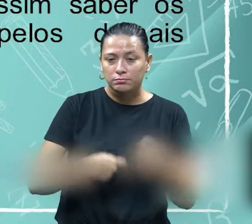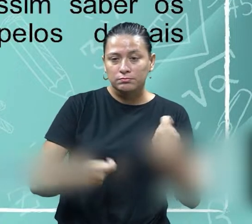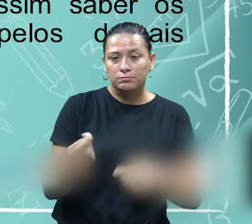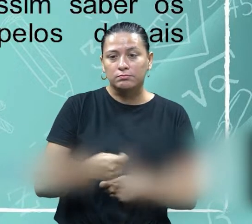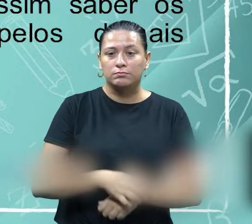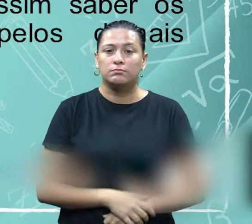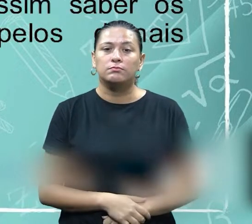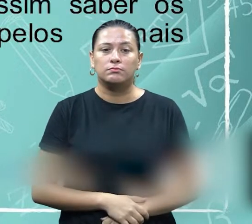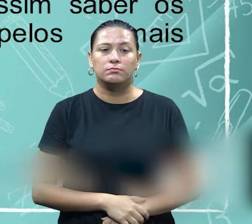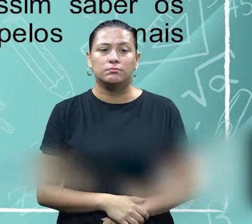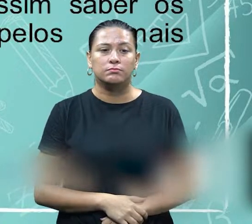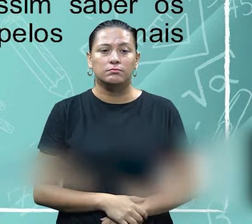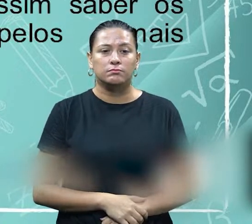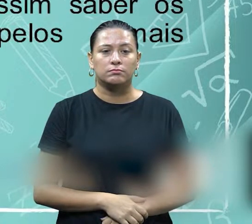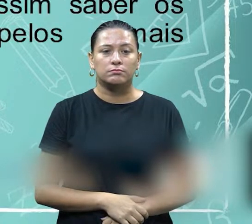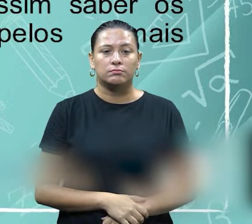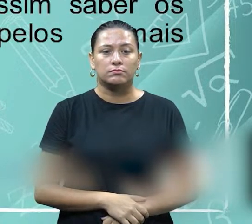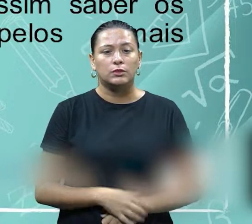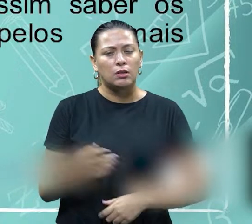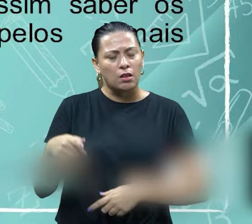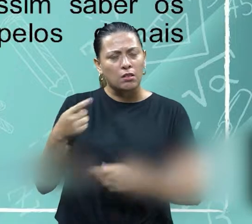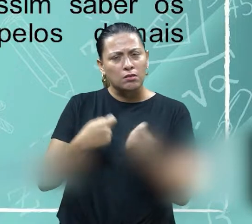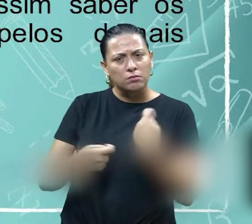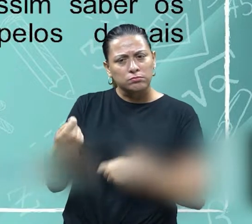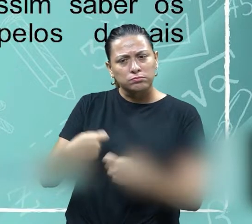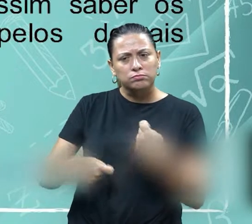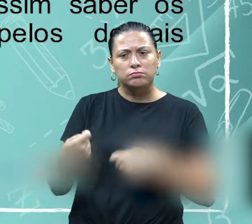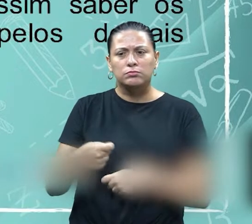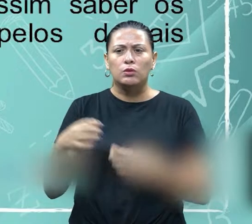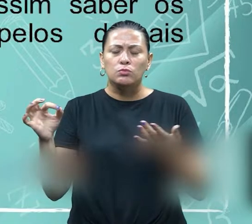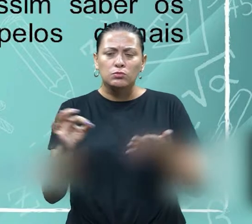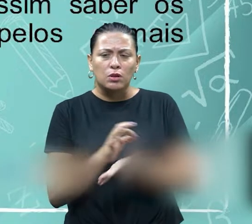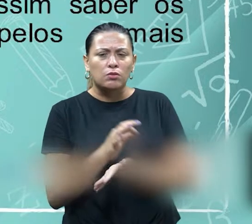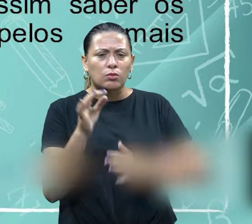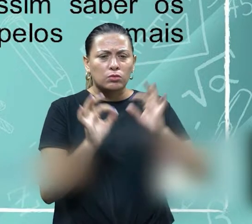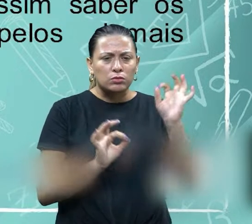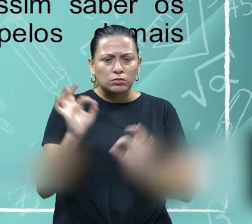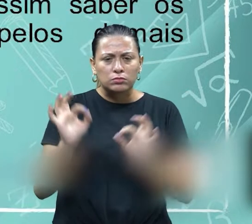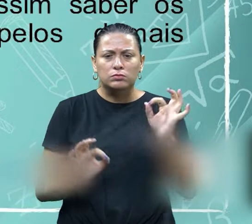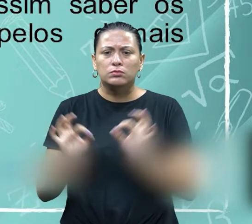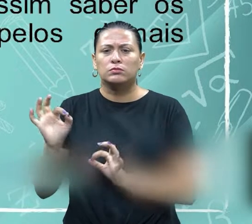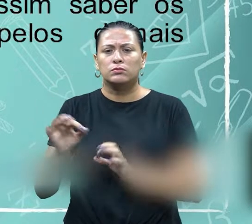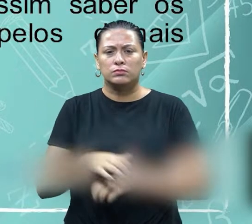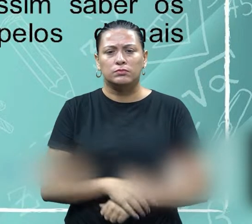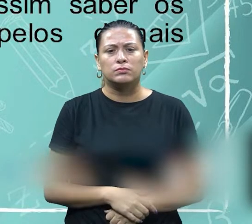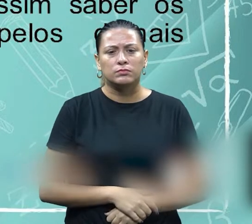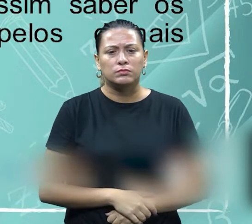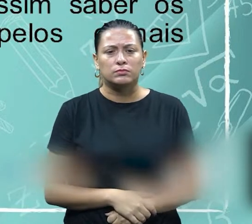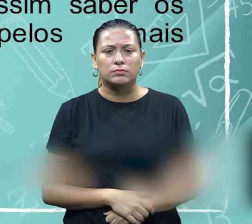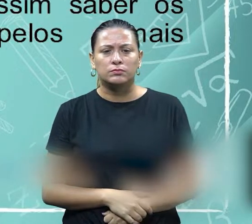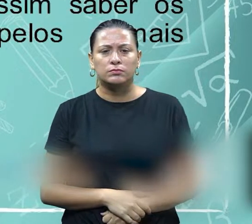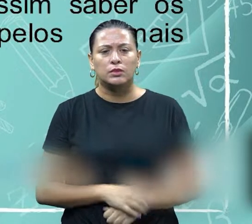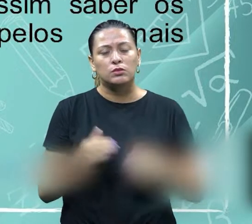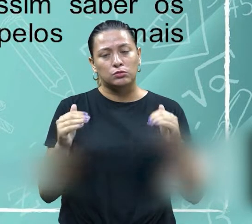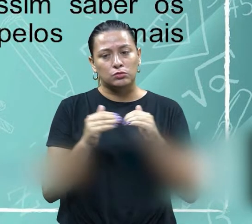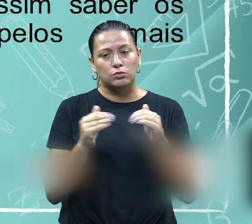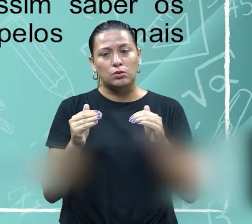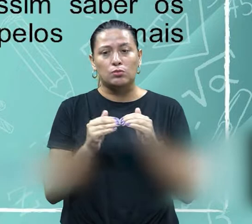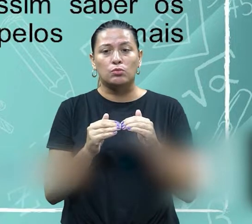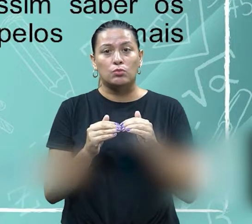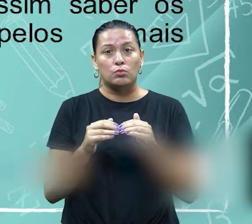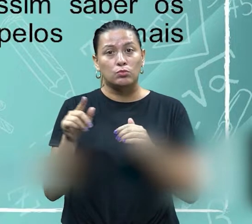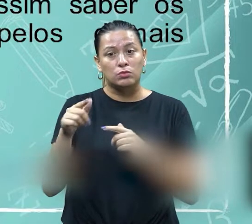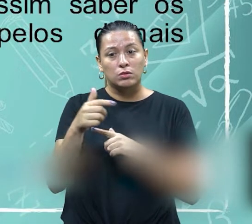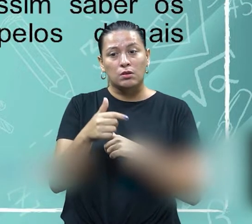negociação em uma mesa de negociação as tratativas se desenrolam com aqueles que conhecem